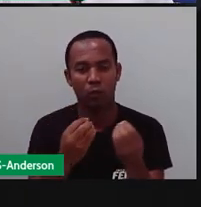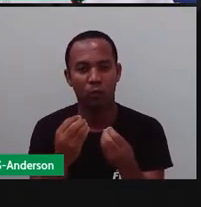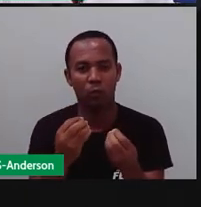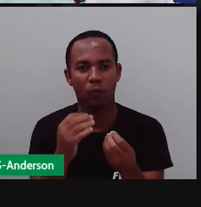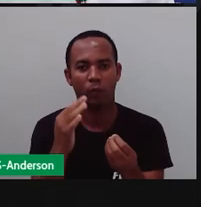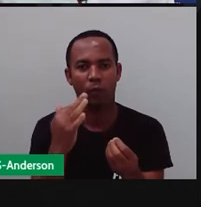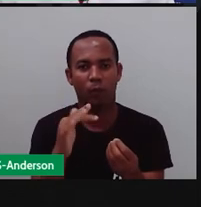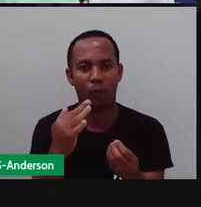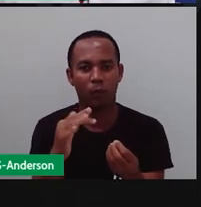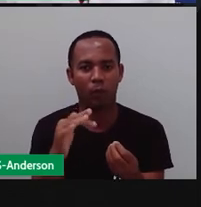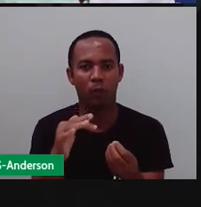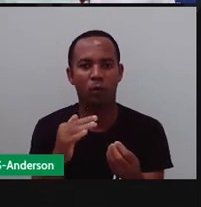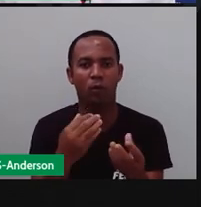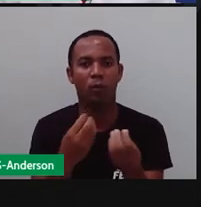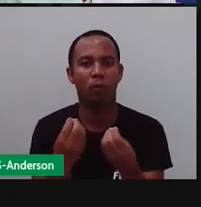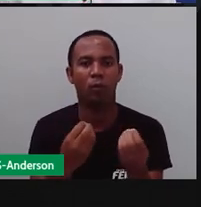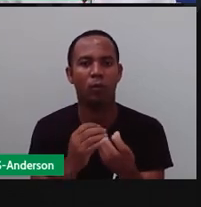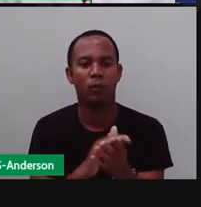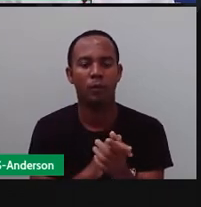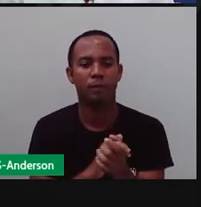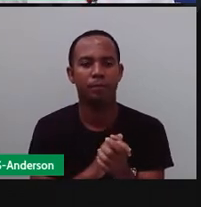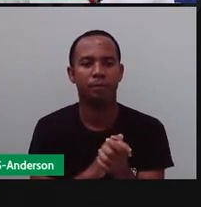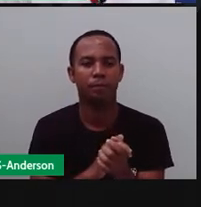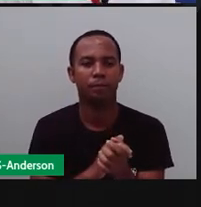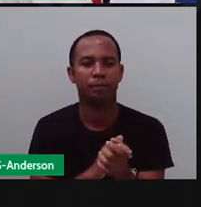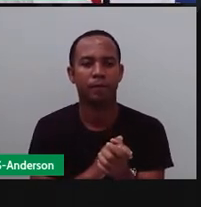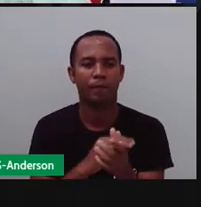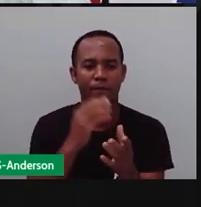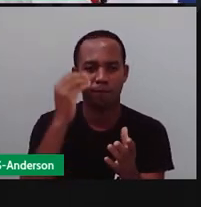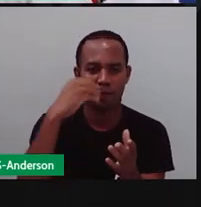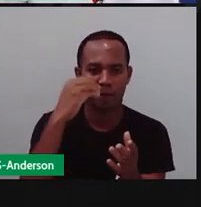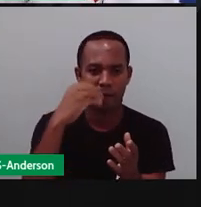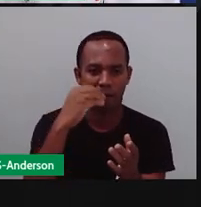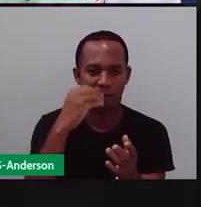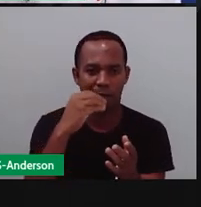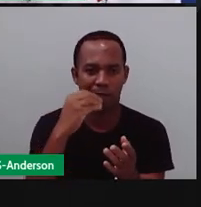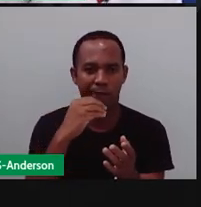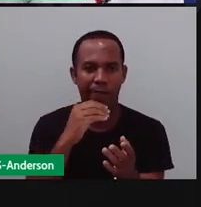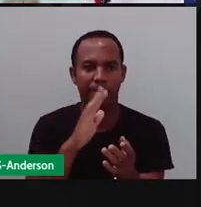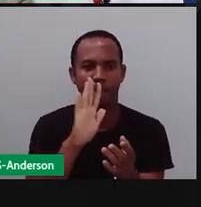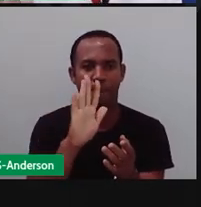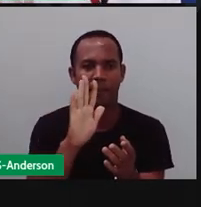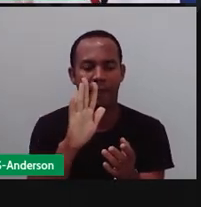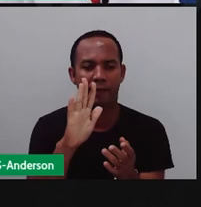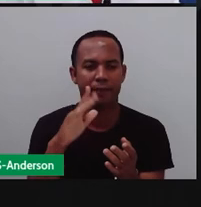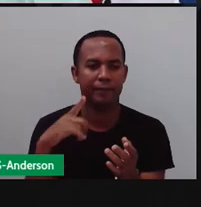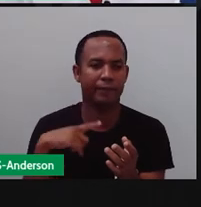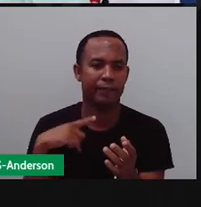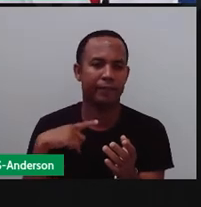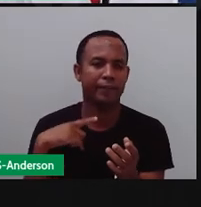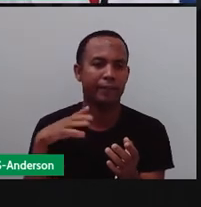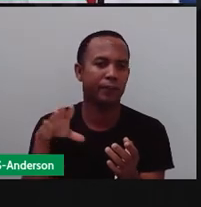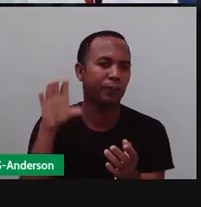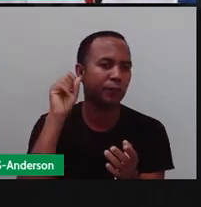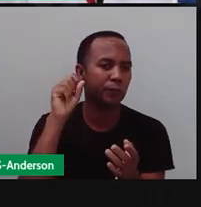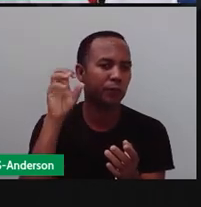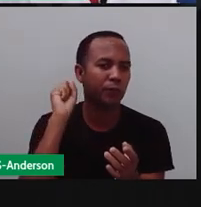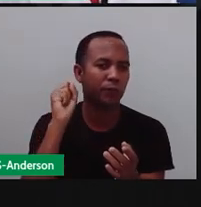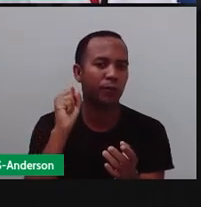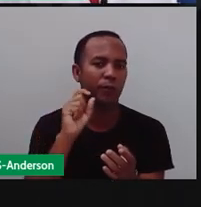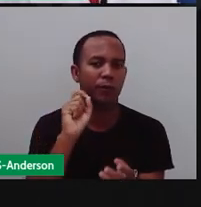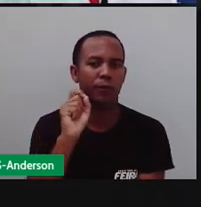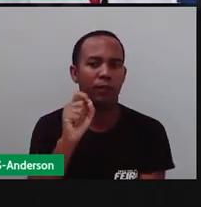aí, porque é D, O, a escrita é de D, O, ele é fraco, tá? Ele vai ter o som de O,